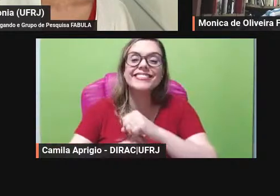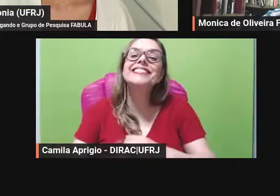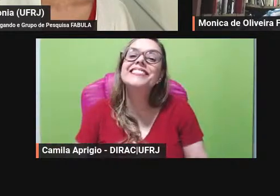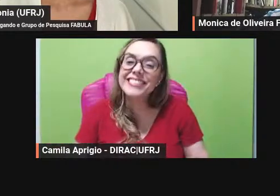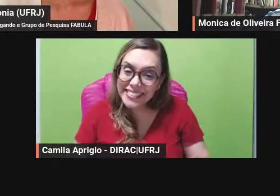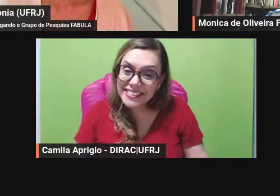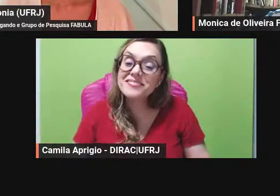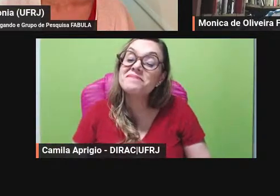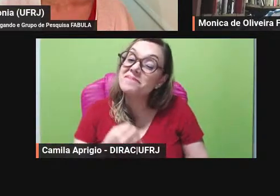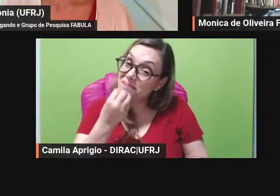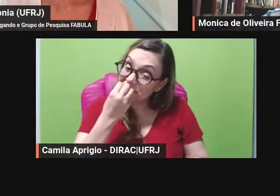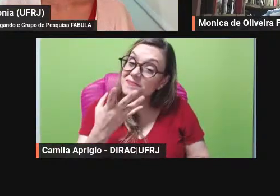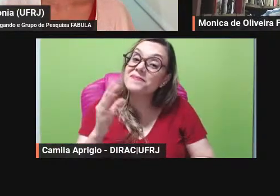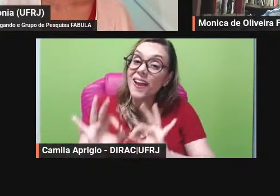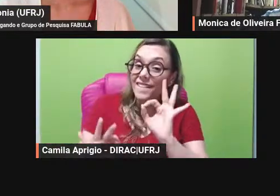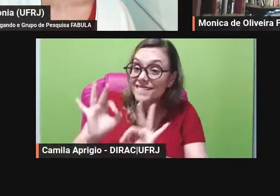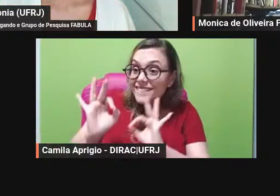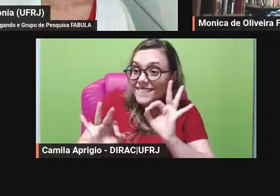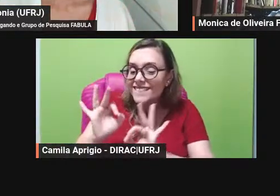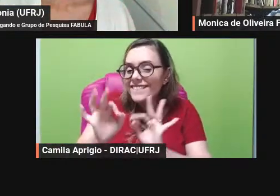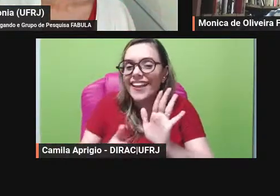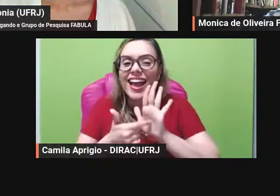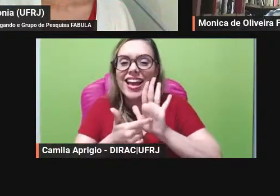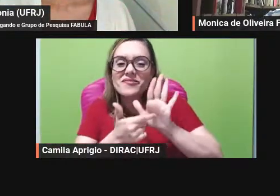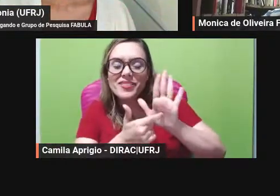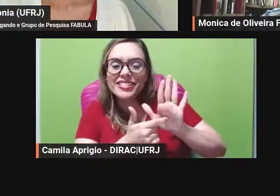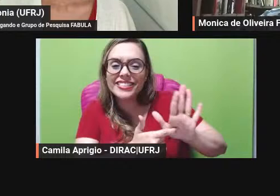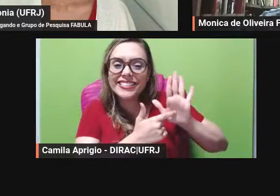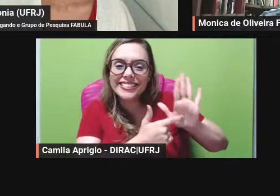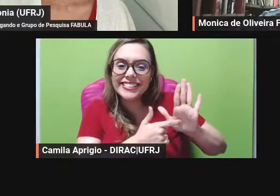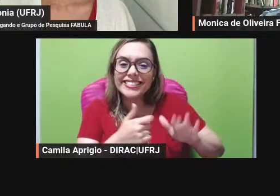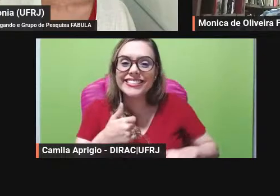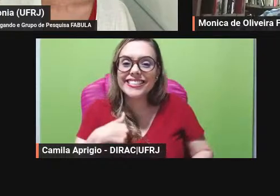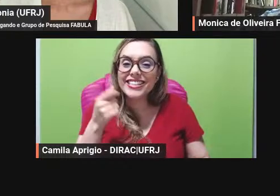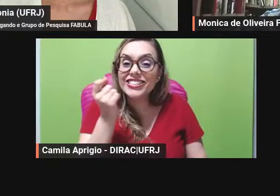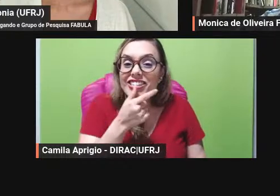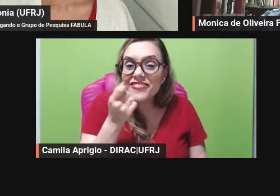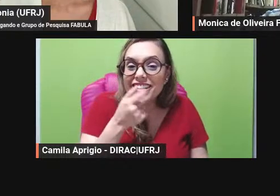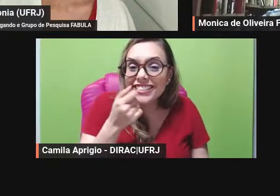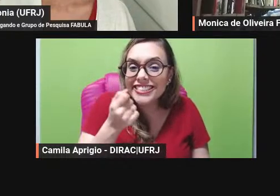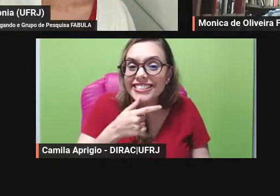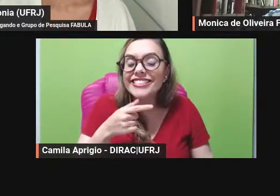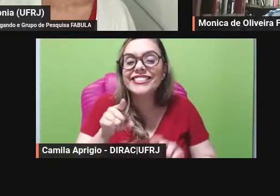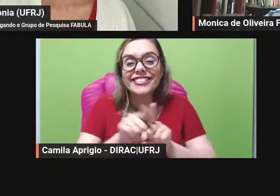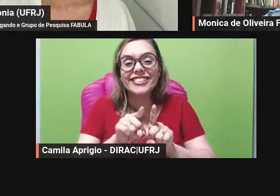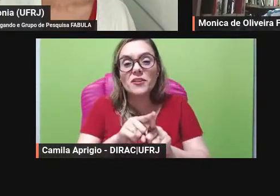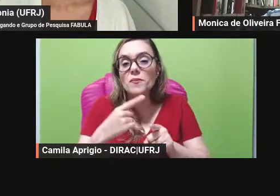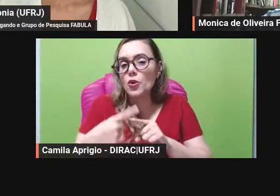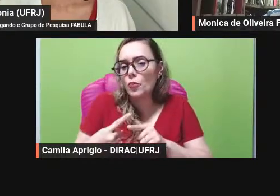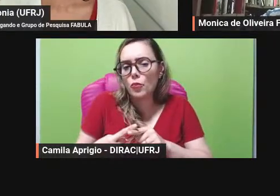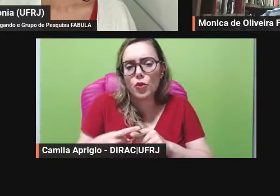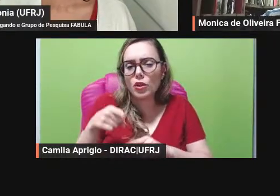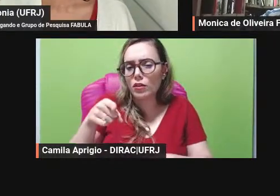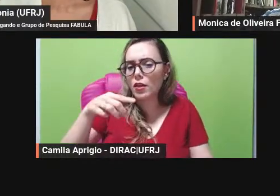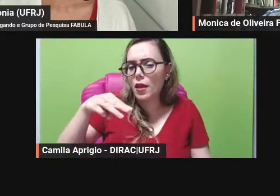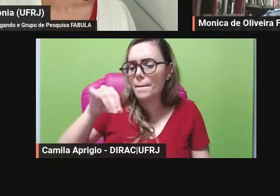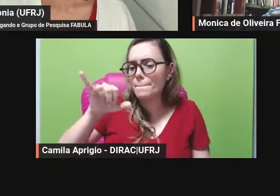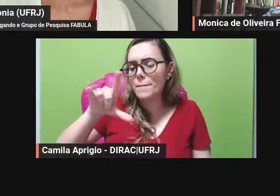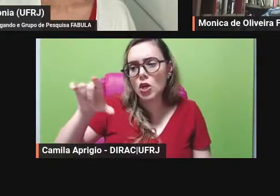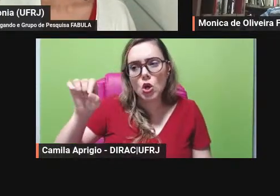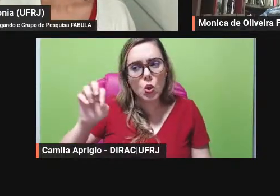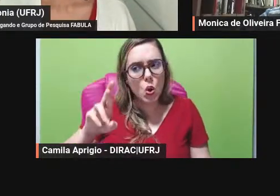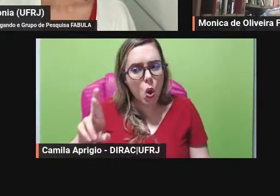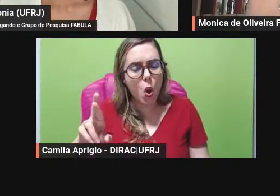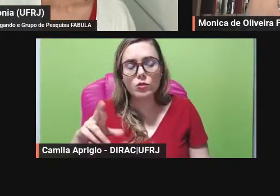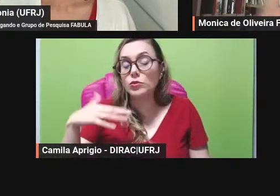apresentação me diverti muito quebrei muito a cabeça também porque o Milor é um desafio viu gente lendo assim